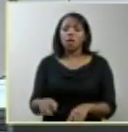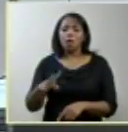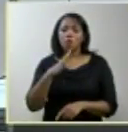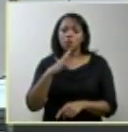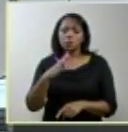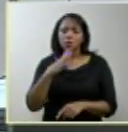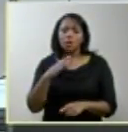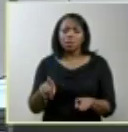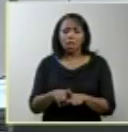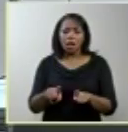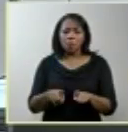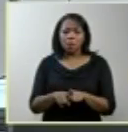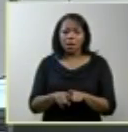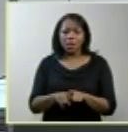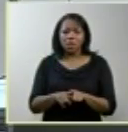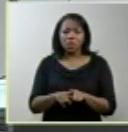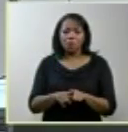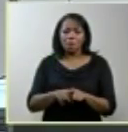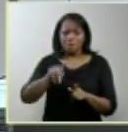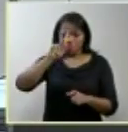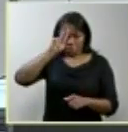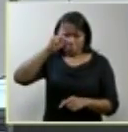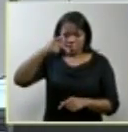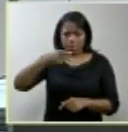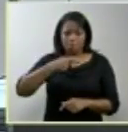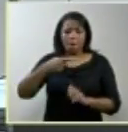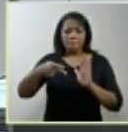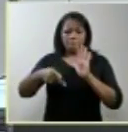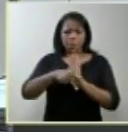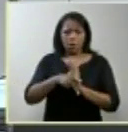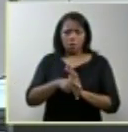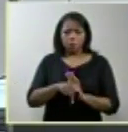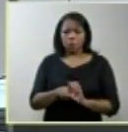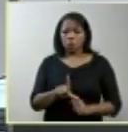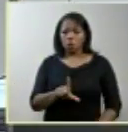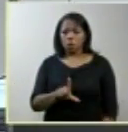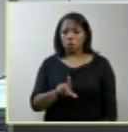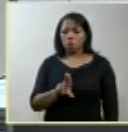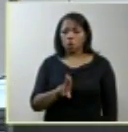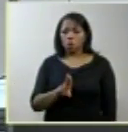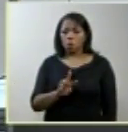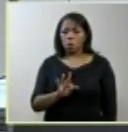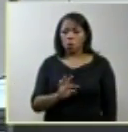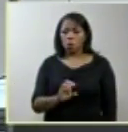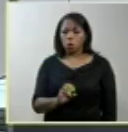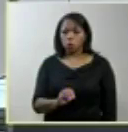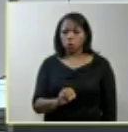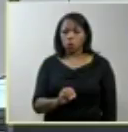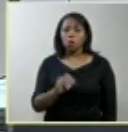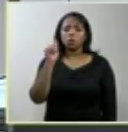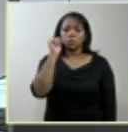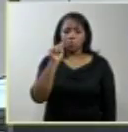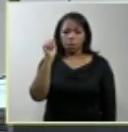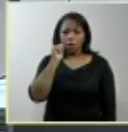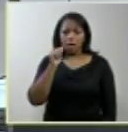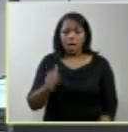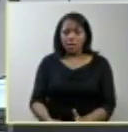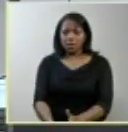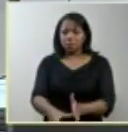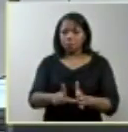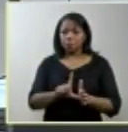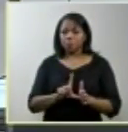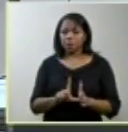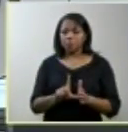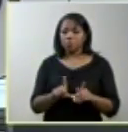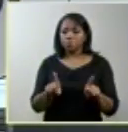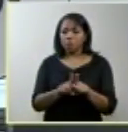da experiência do luto precoce imposto pela encefalia o conceito de antecipação terapêutica do parto permite